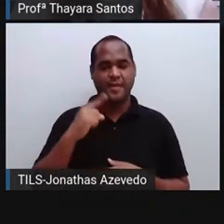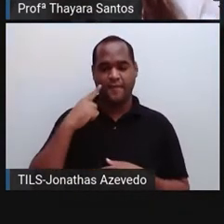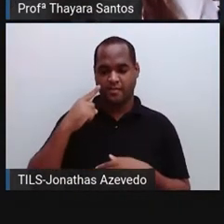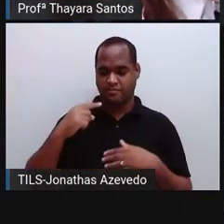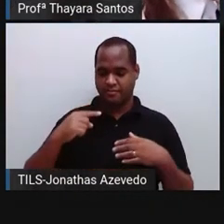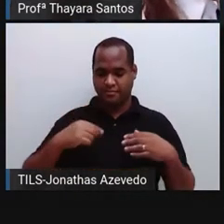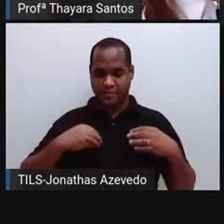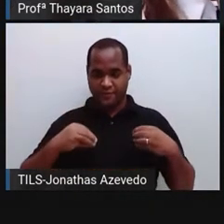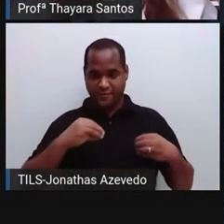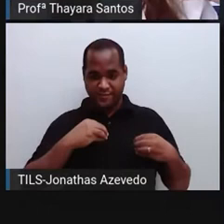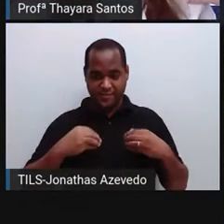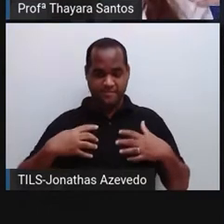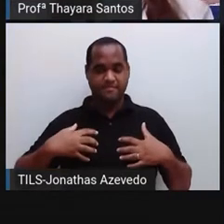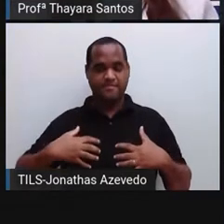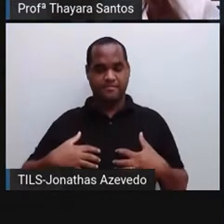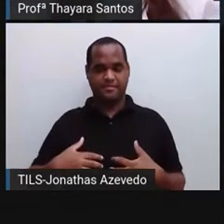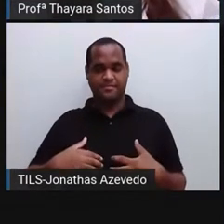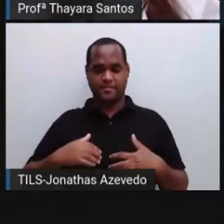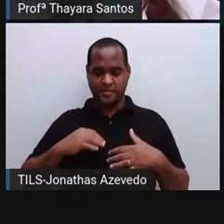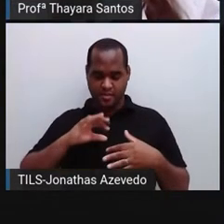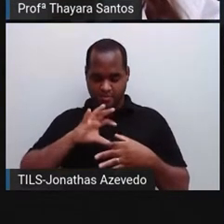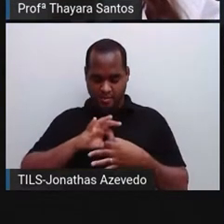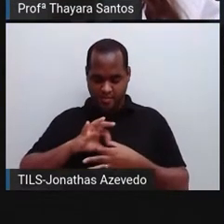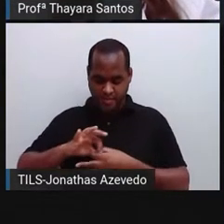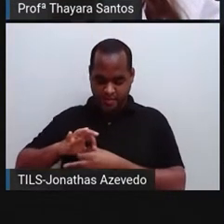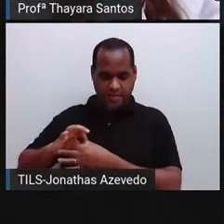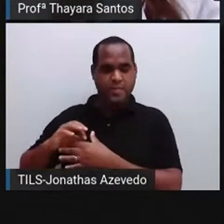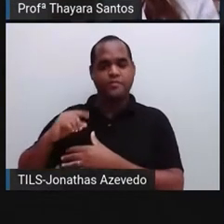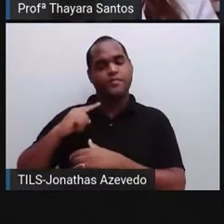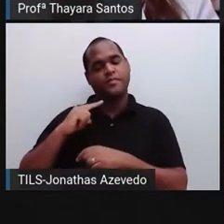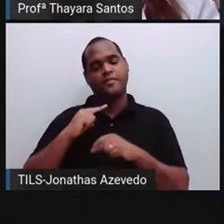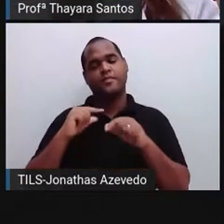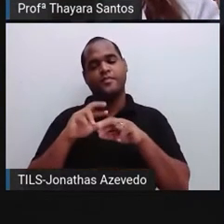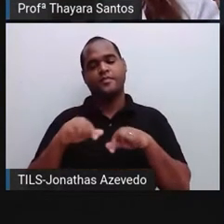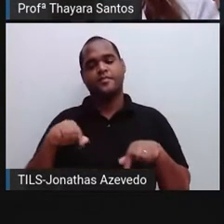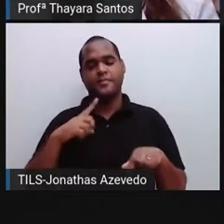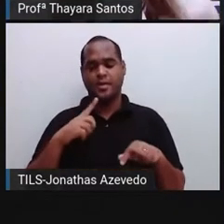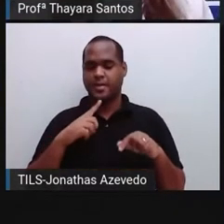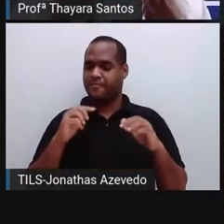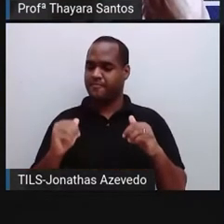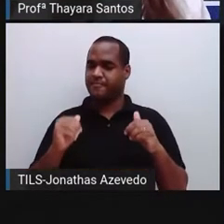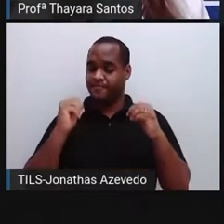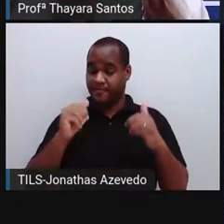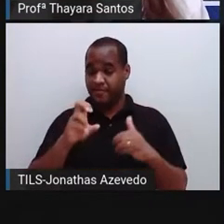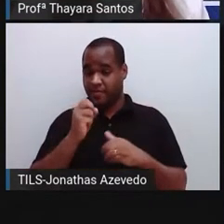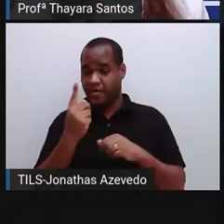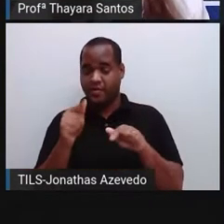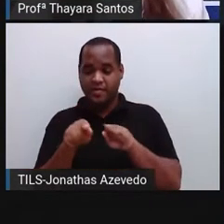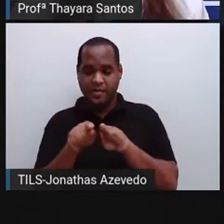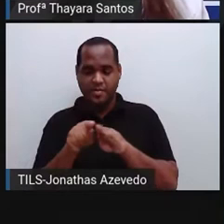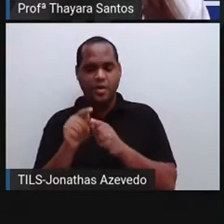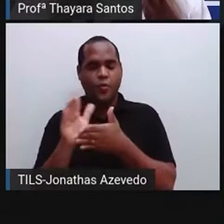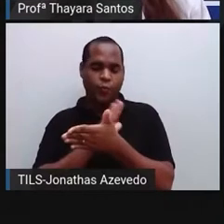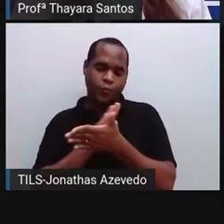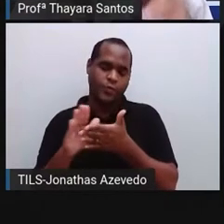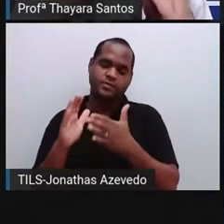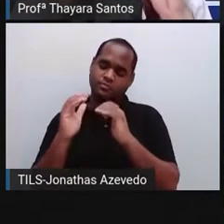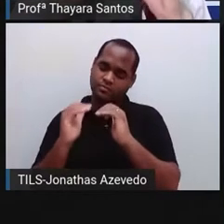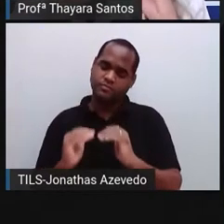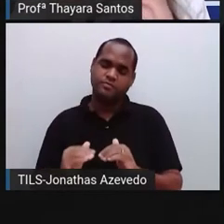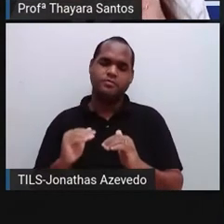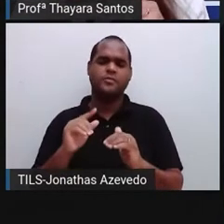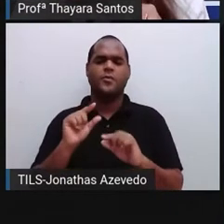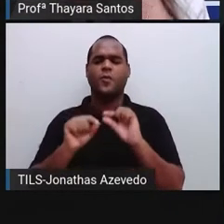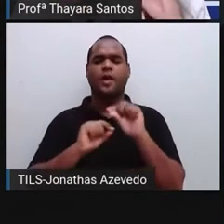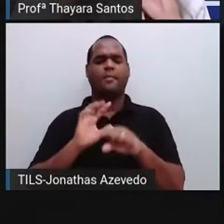que vão conectar com os nossos membros, tanto os membros superiores quanto os membros inferiores. Então, o que